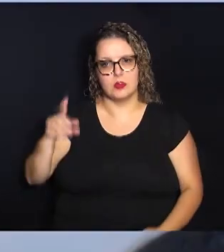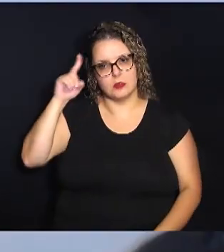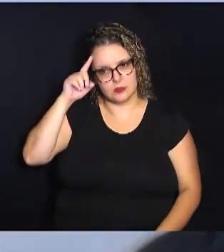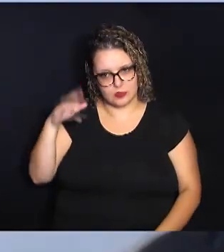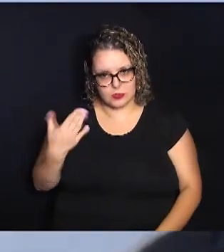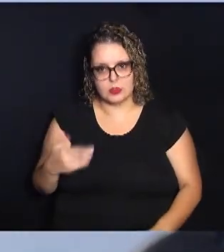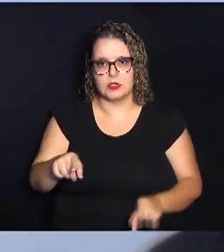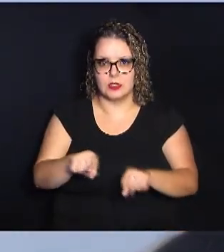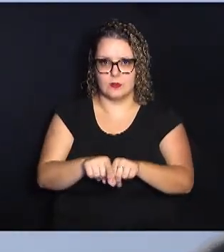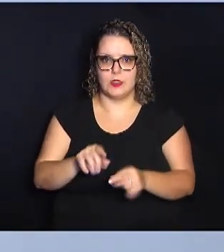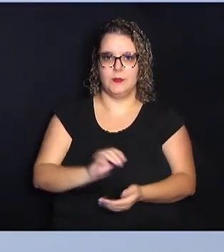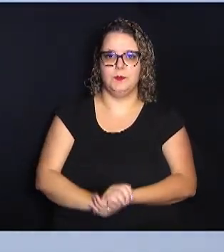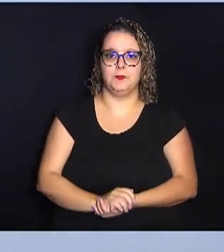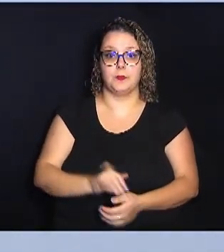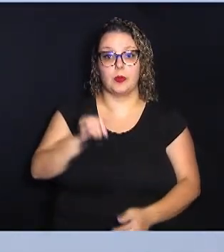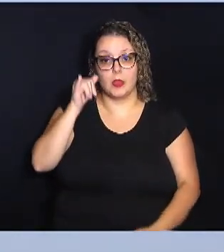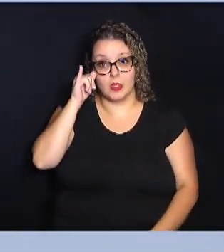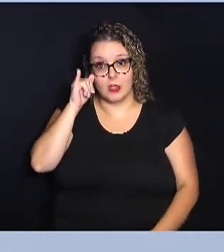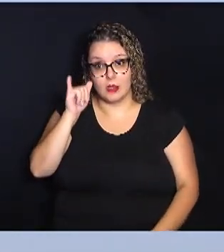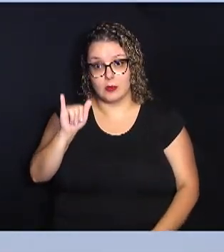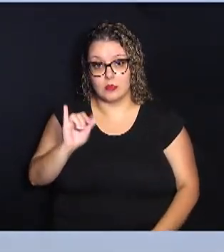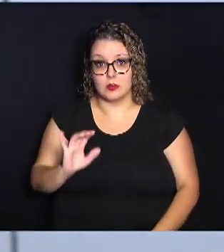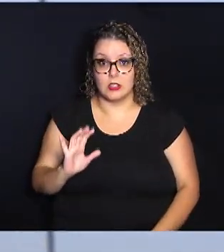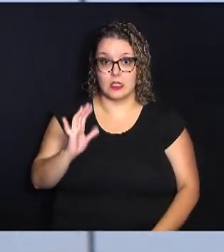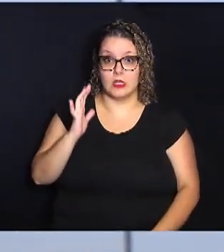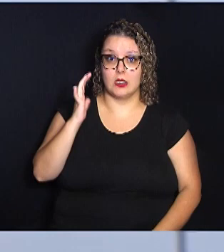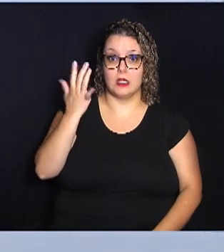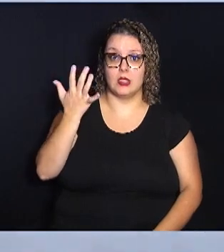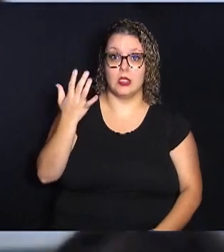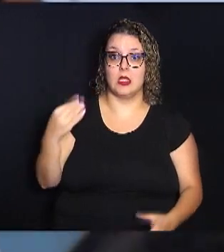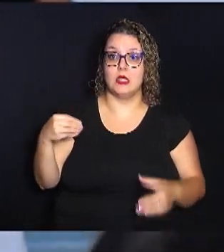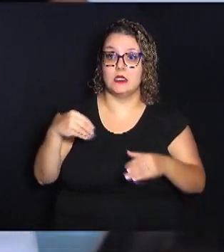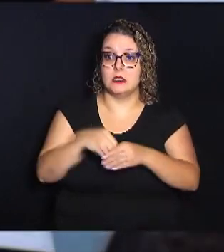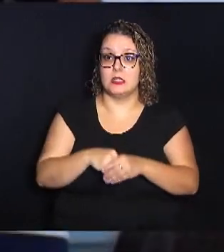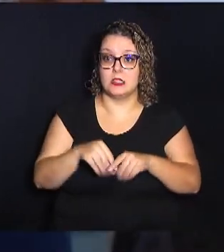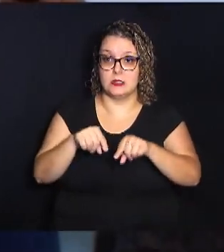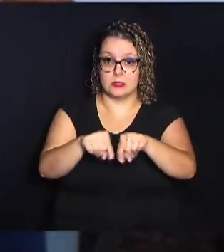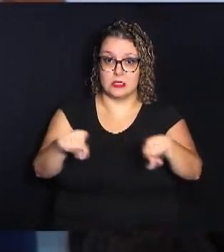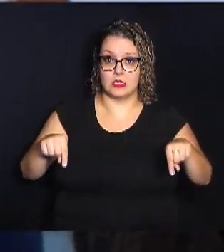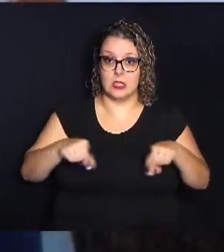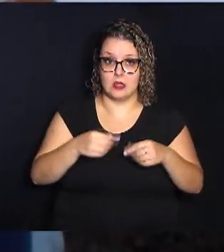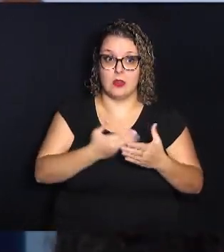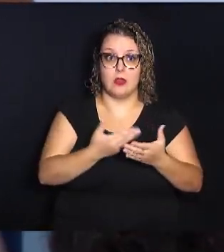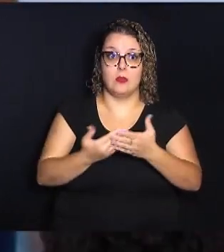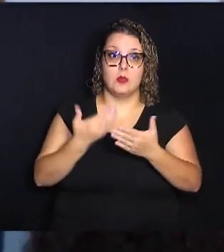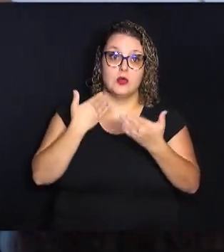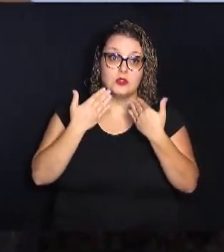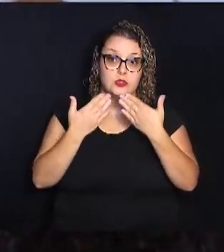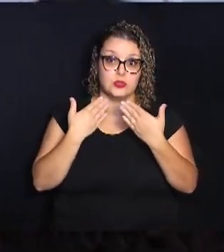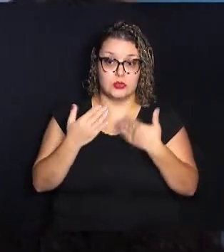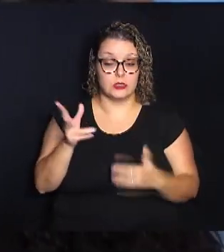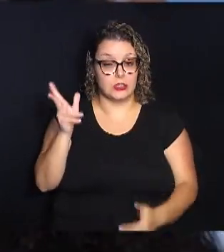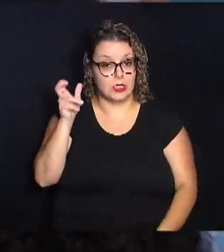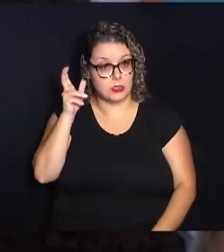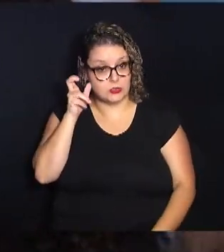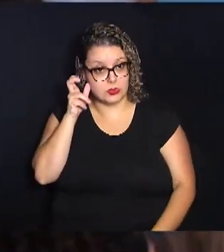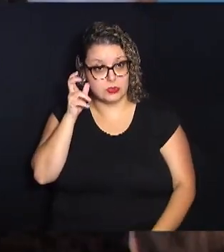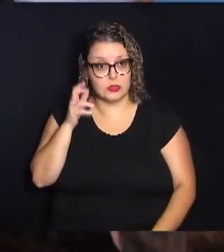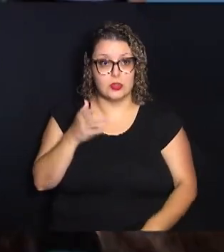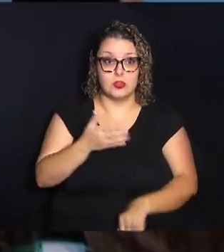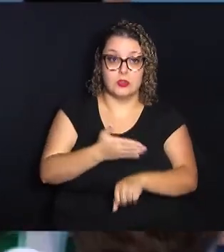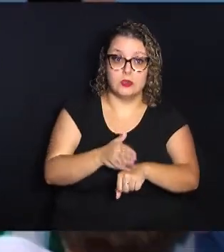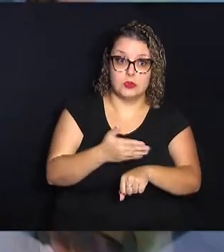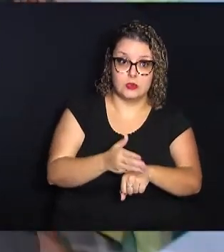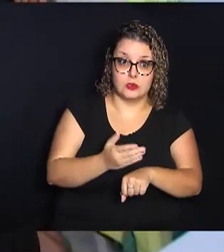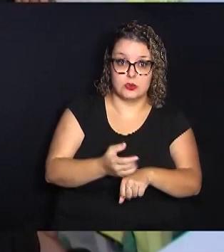também. A prevenção acontece dentro da sala de aula, por meio do diálogo, na escuta, no exercício